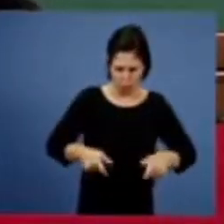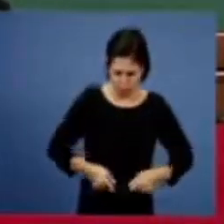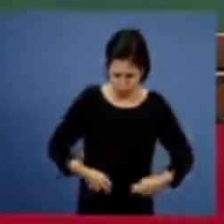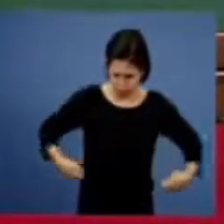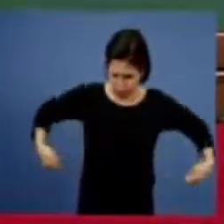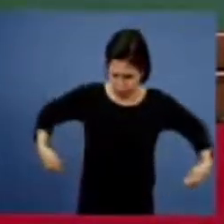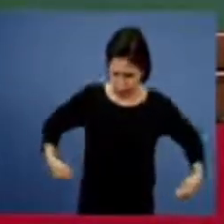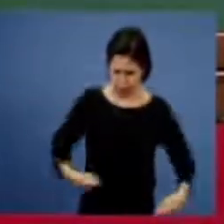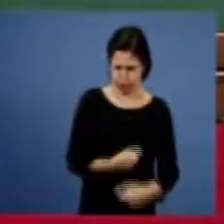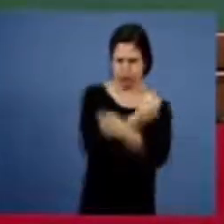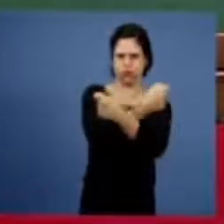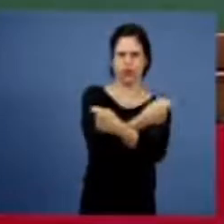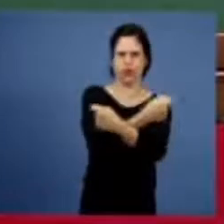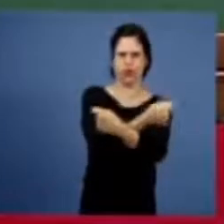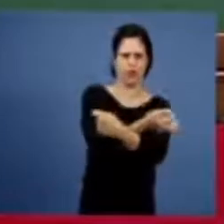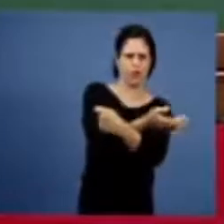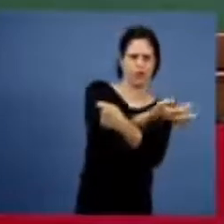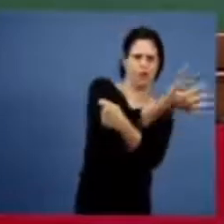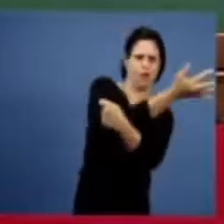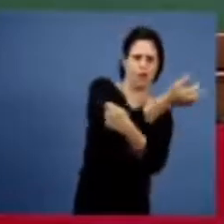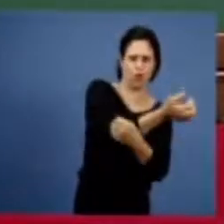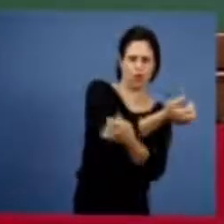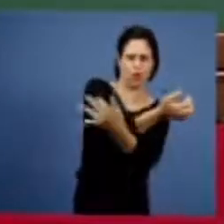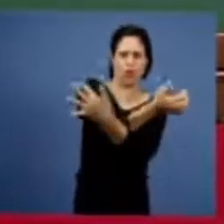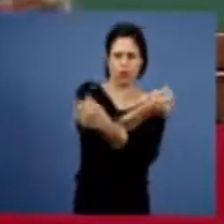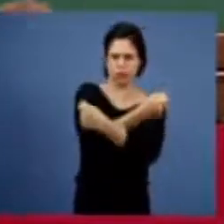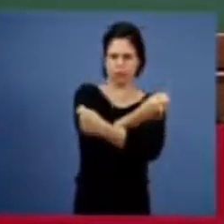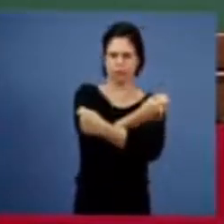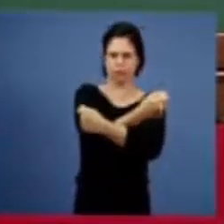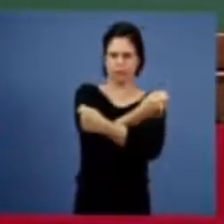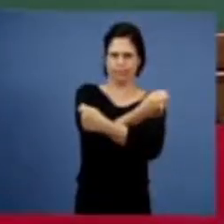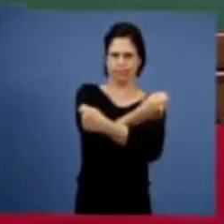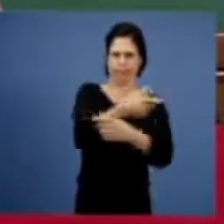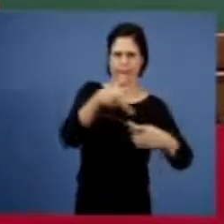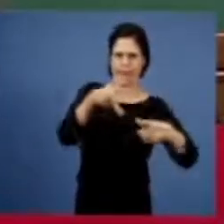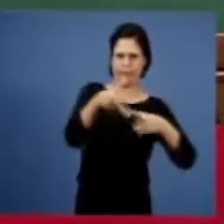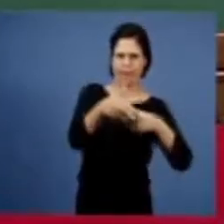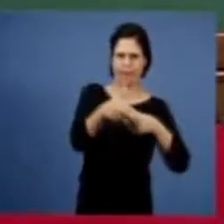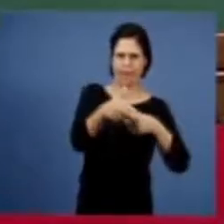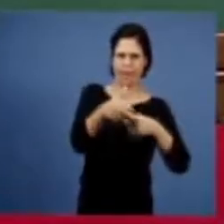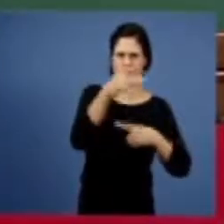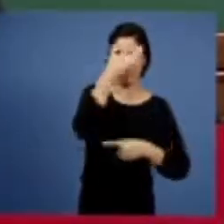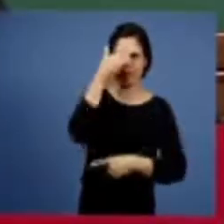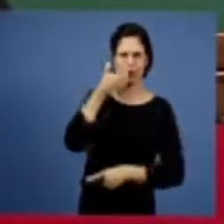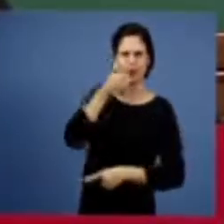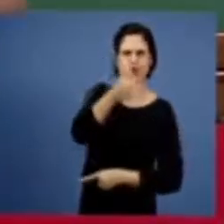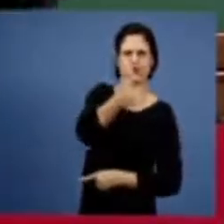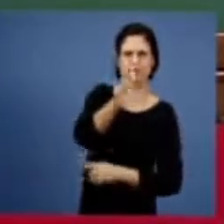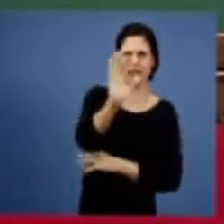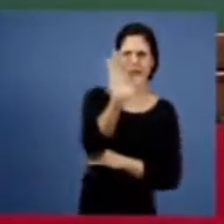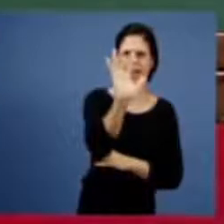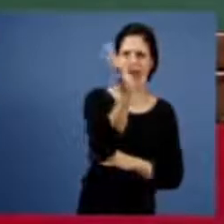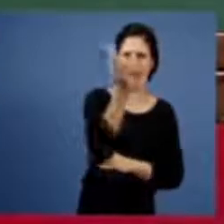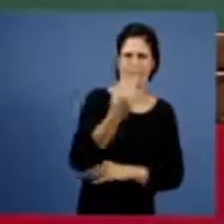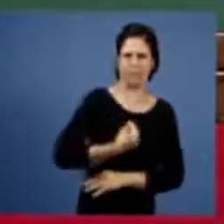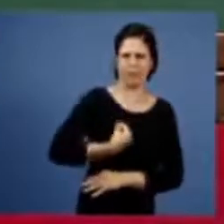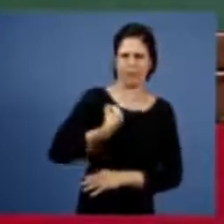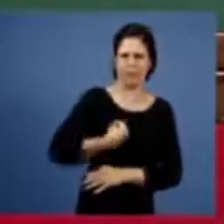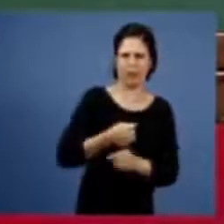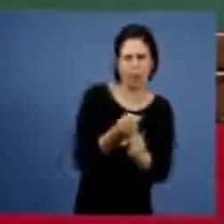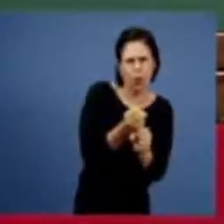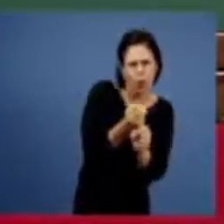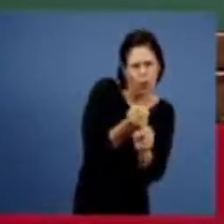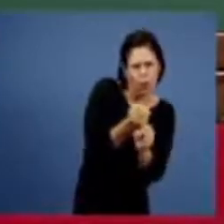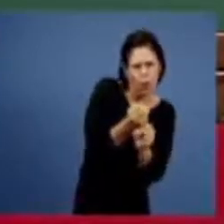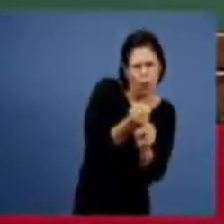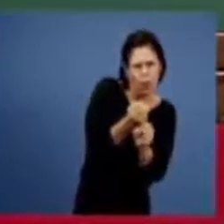flamejante então eu quis dizer o seguinte vejam que são passados quatro mil anos